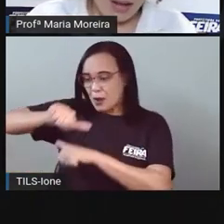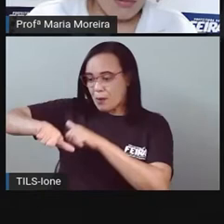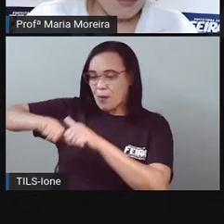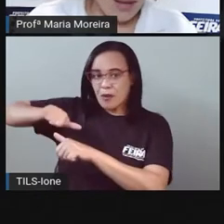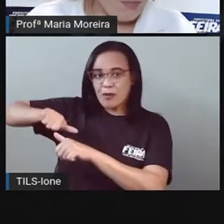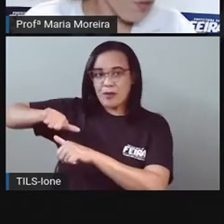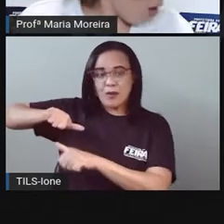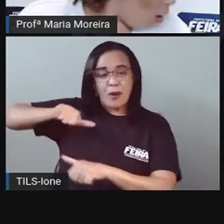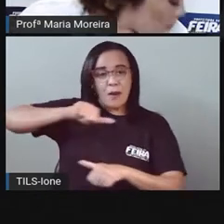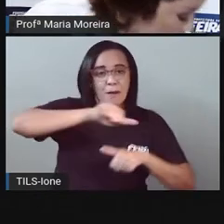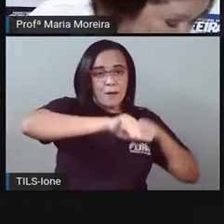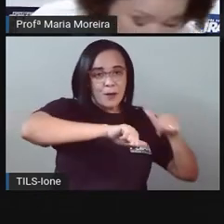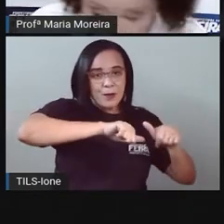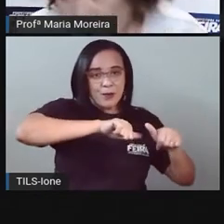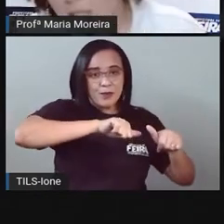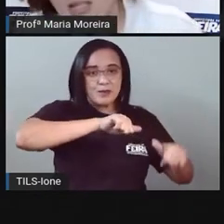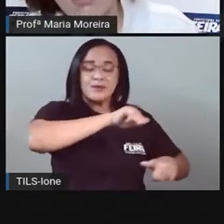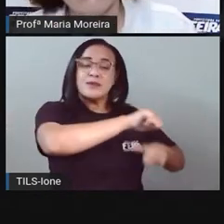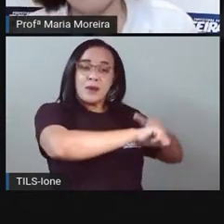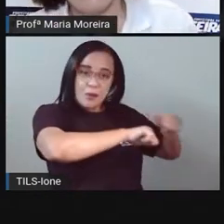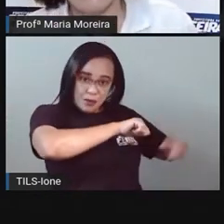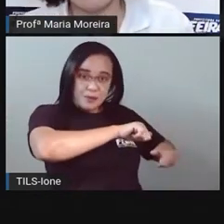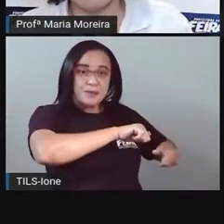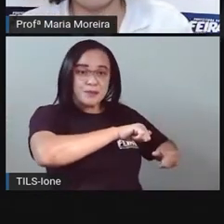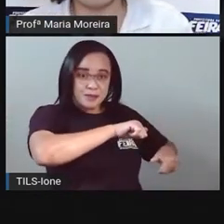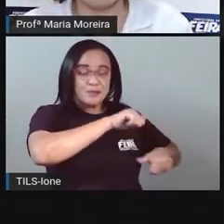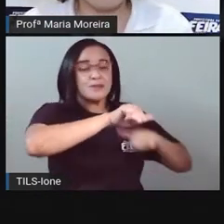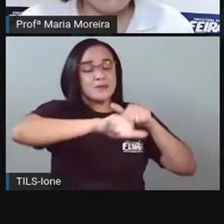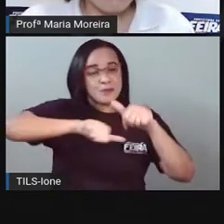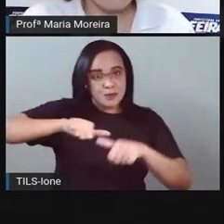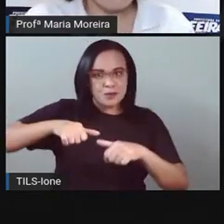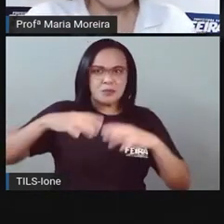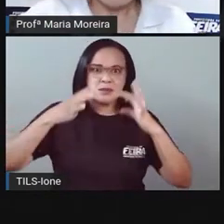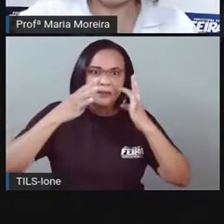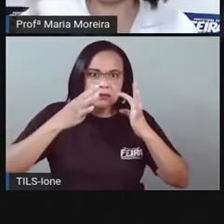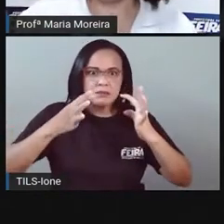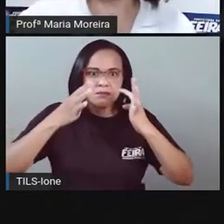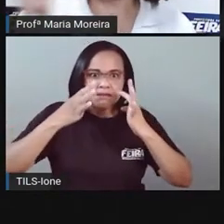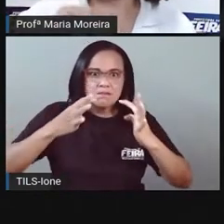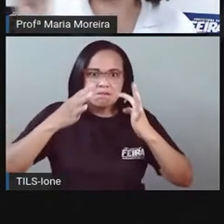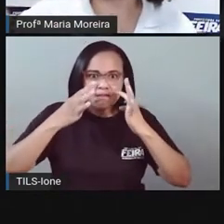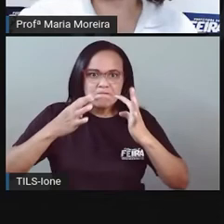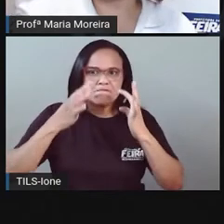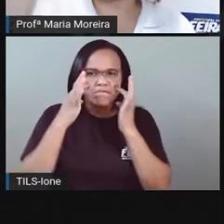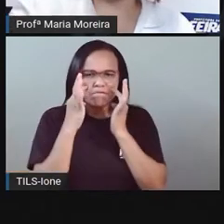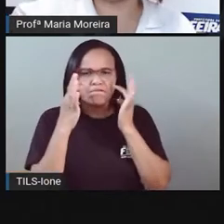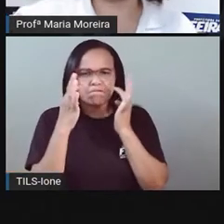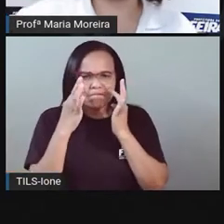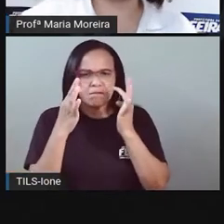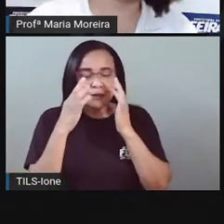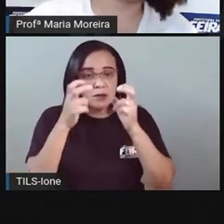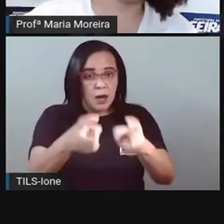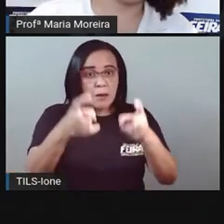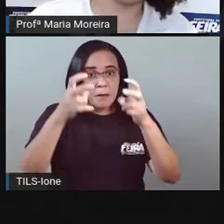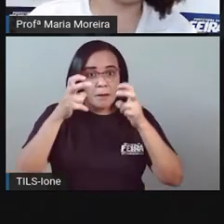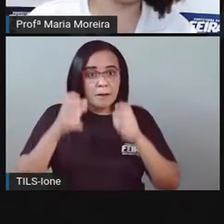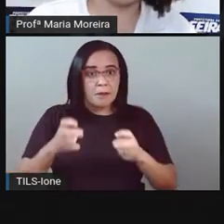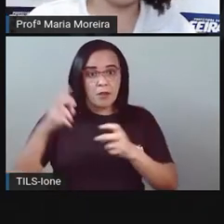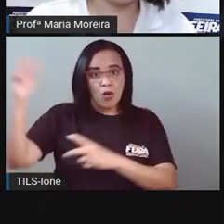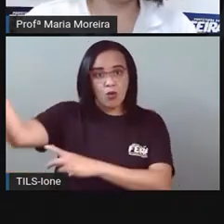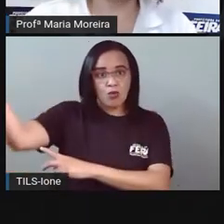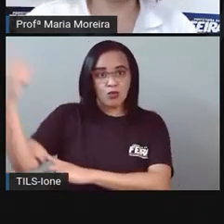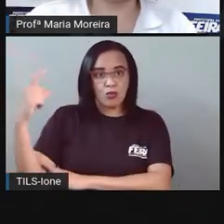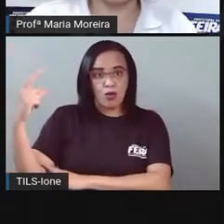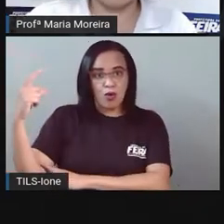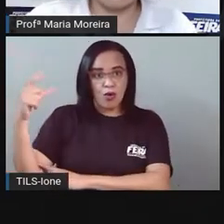homem, ele ficava em pé, observava assim, ó, a sua sombra e percebia que, dependendo da posição do sol, a sua sombra, ela ia o